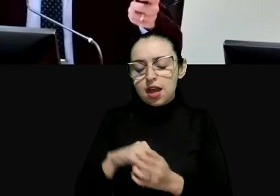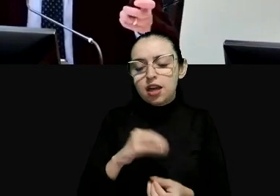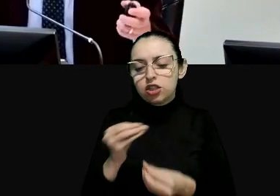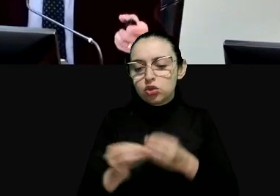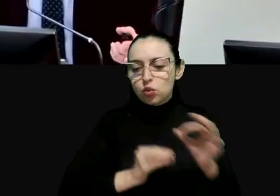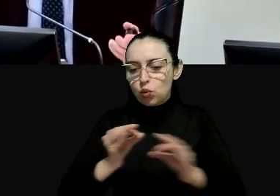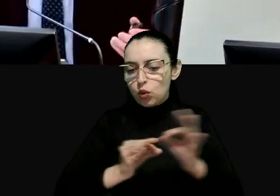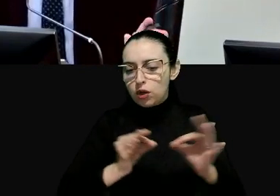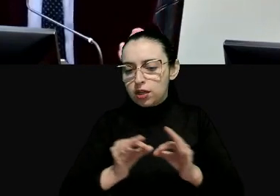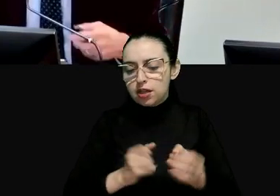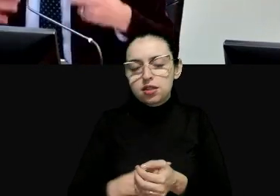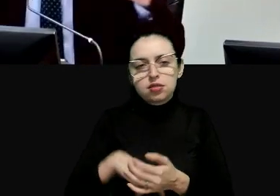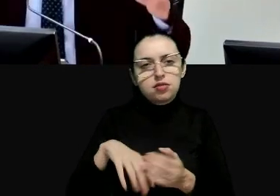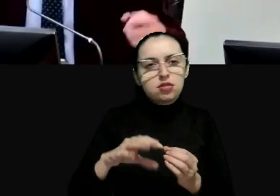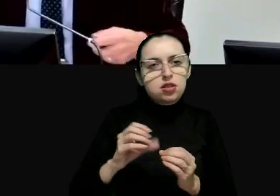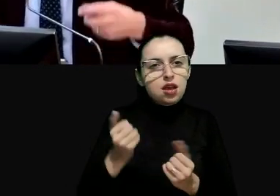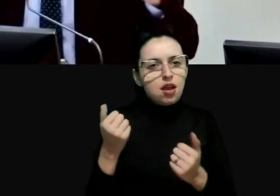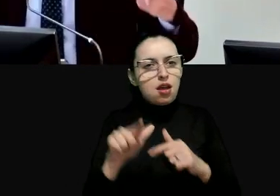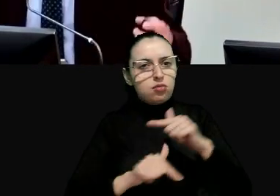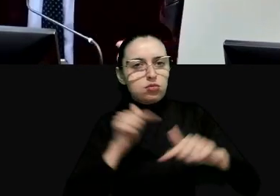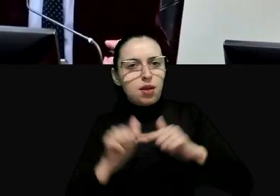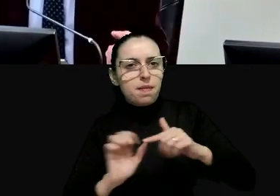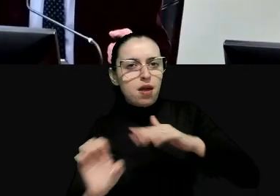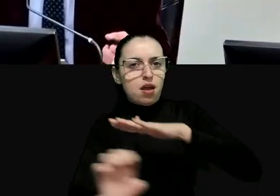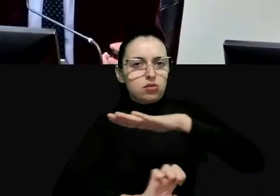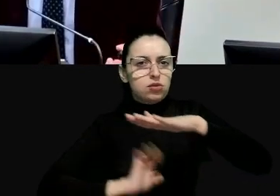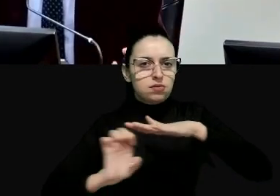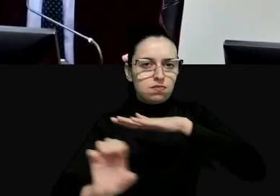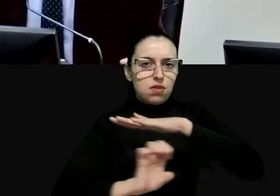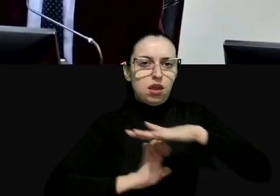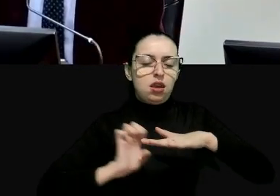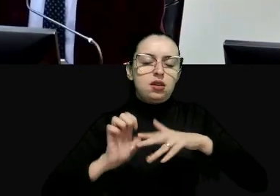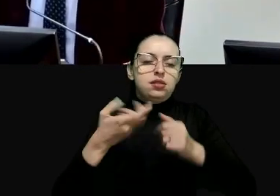organiza seus negócios as empresas e